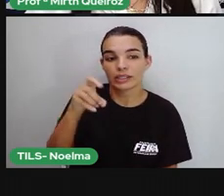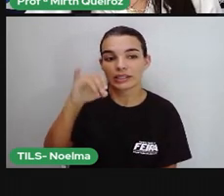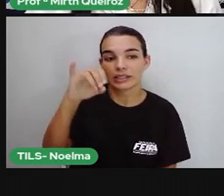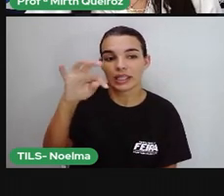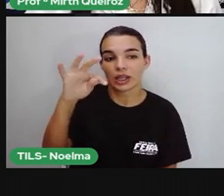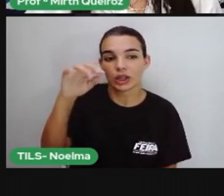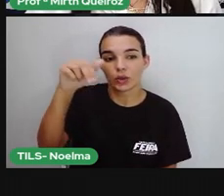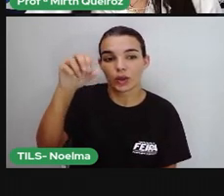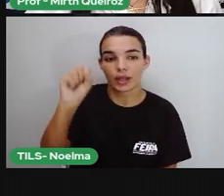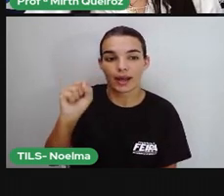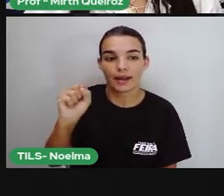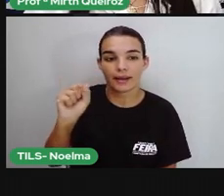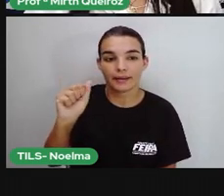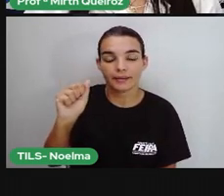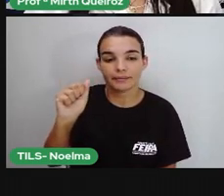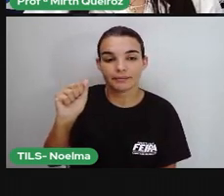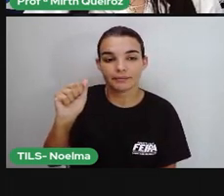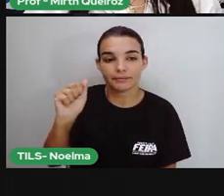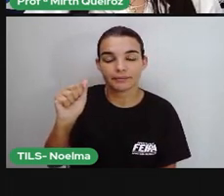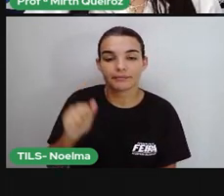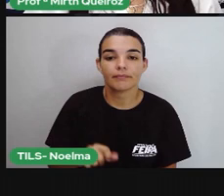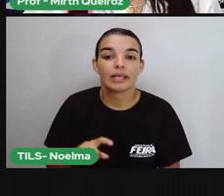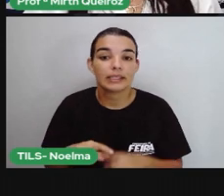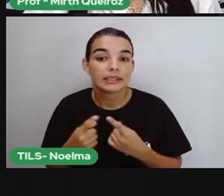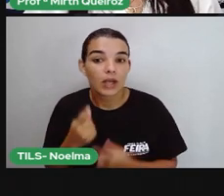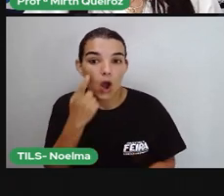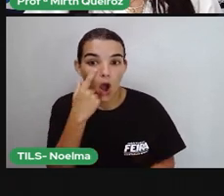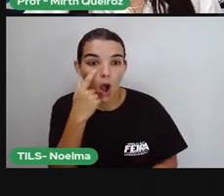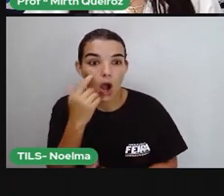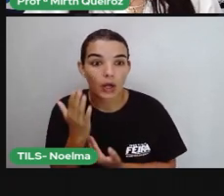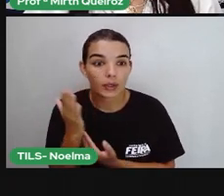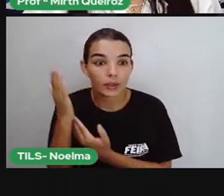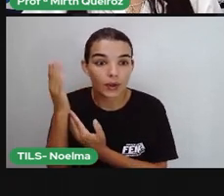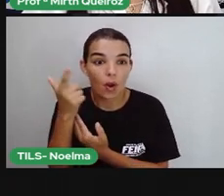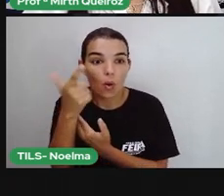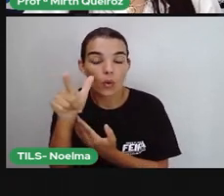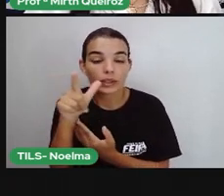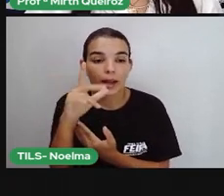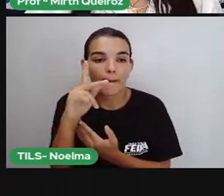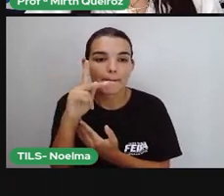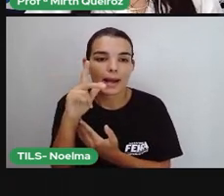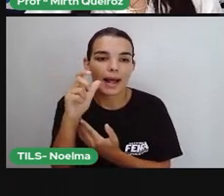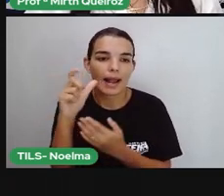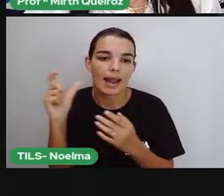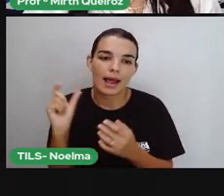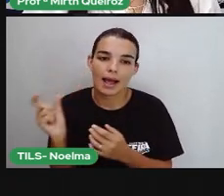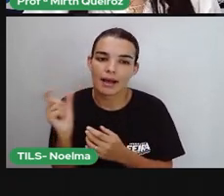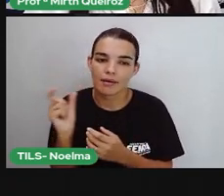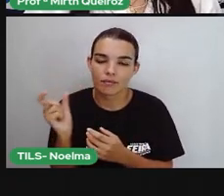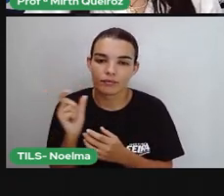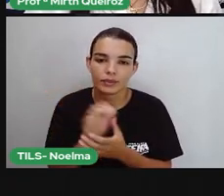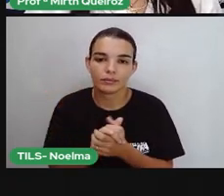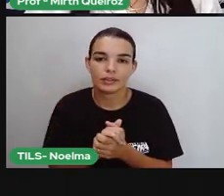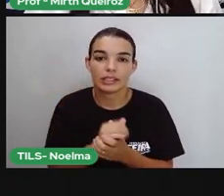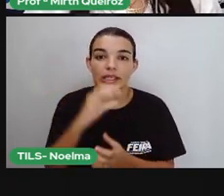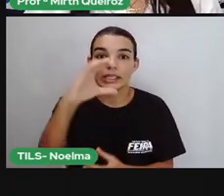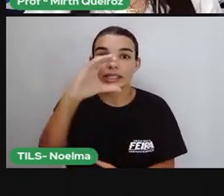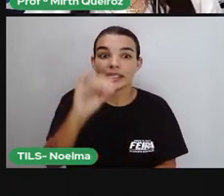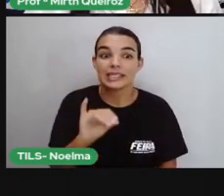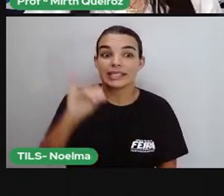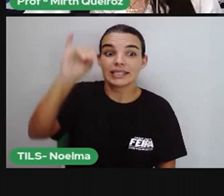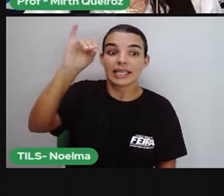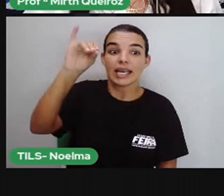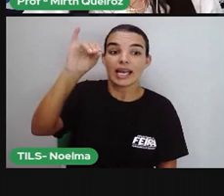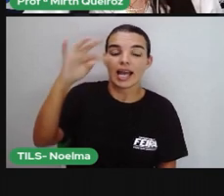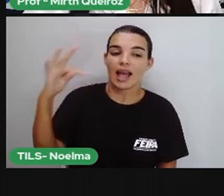sítona, certo? Ó, cítara. Si, tará. Si, tará. Qual a sílaba